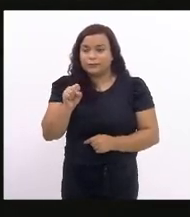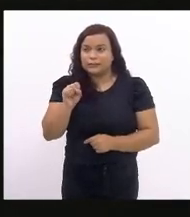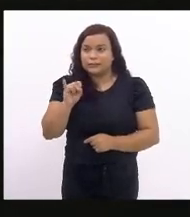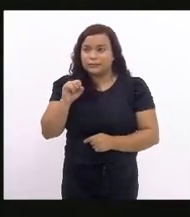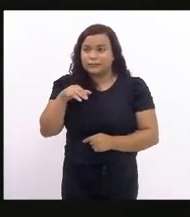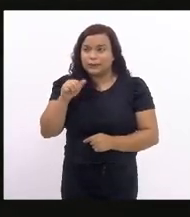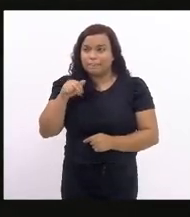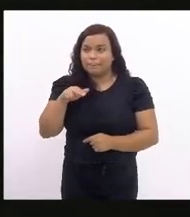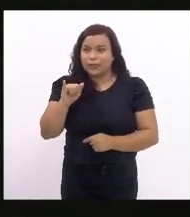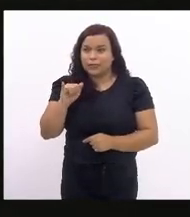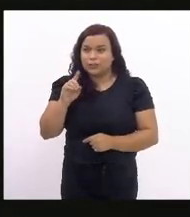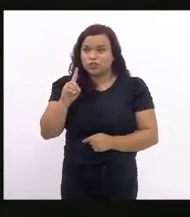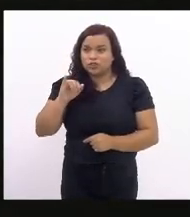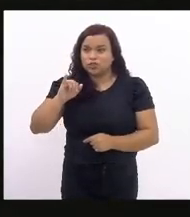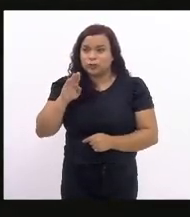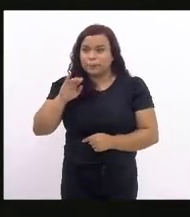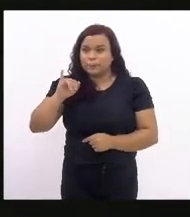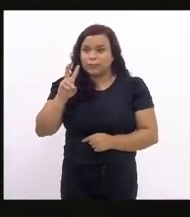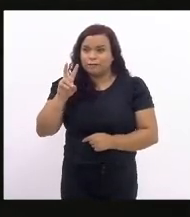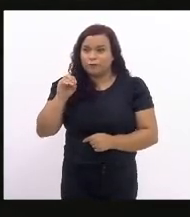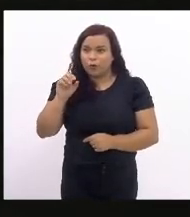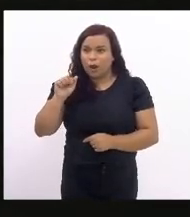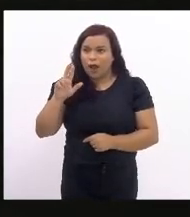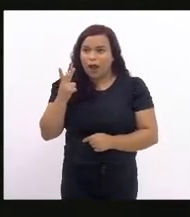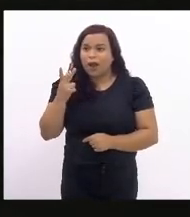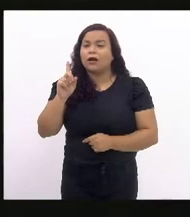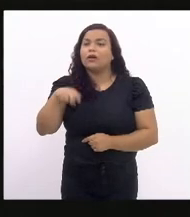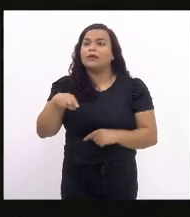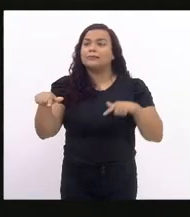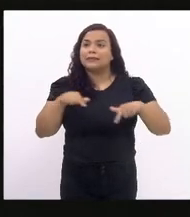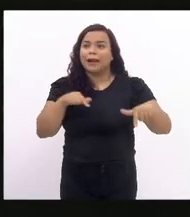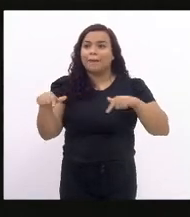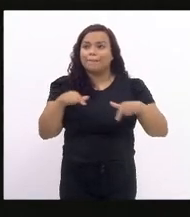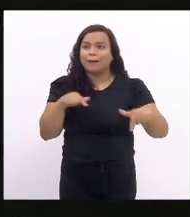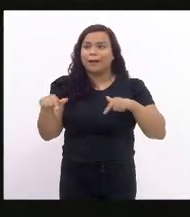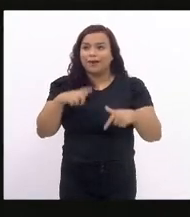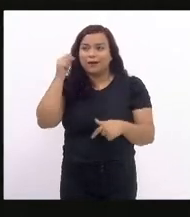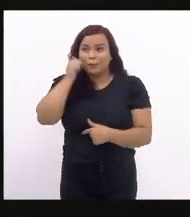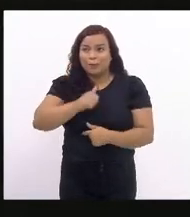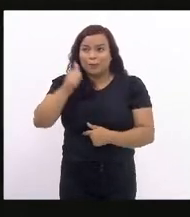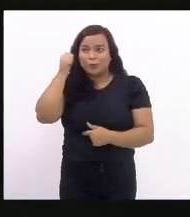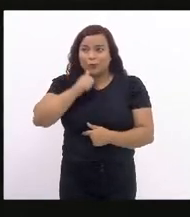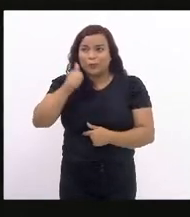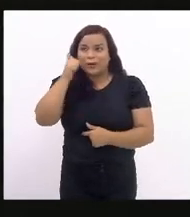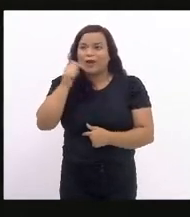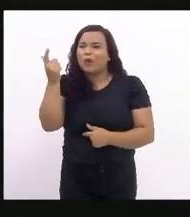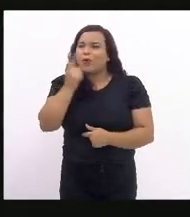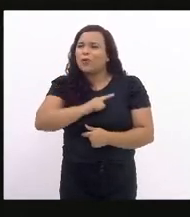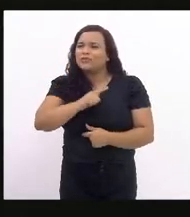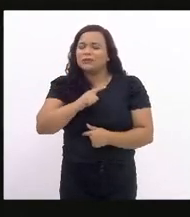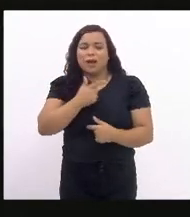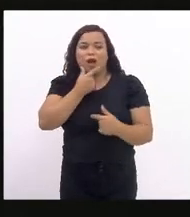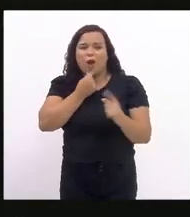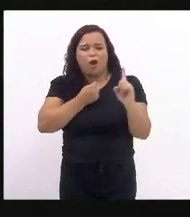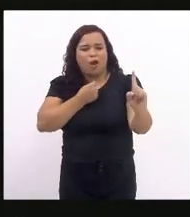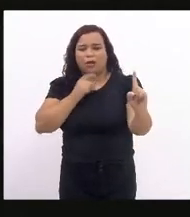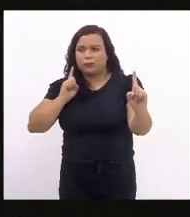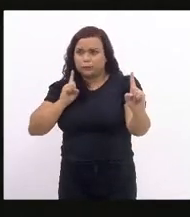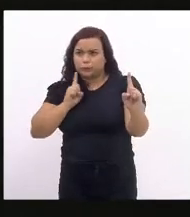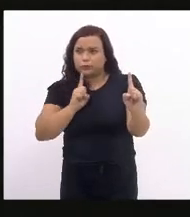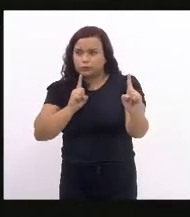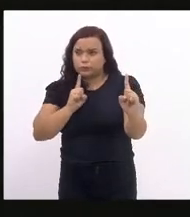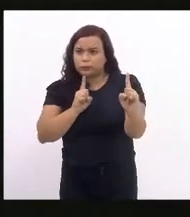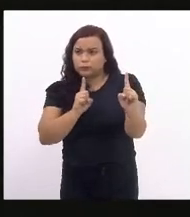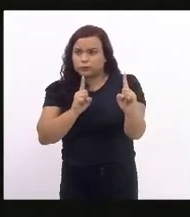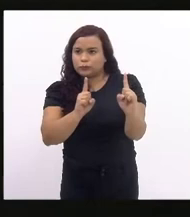dizia que é pelo trabalho que a mulher vem diminuindo a distância que a separava do homem, somente o trabalho pode